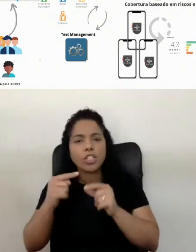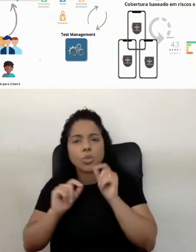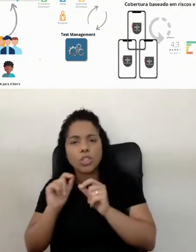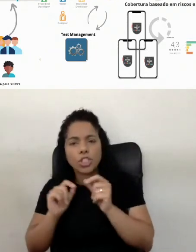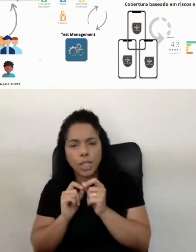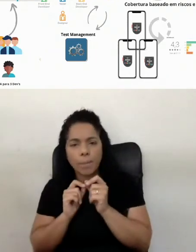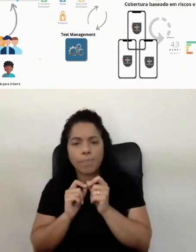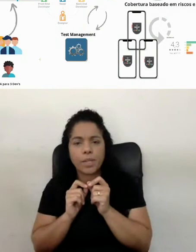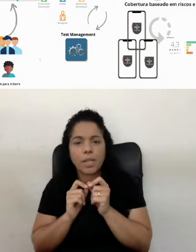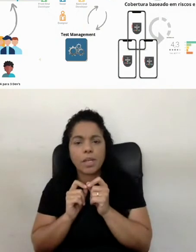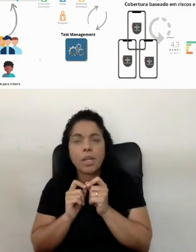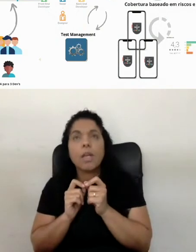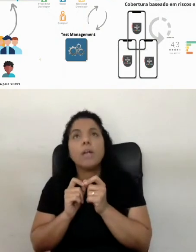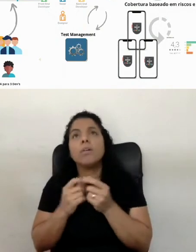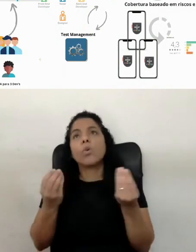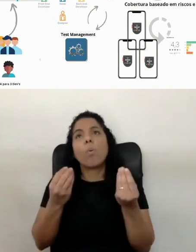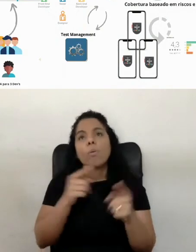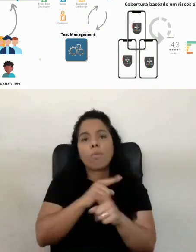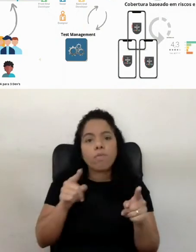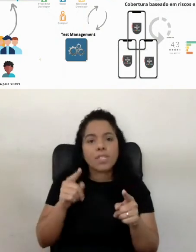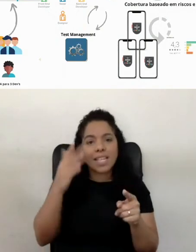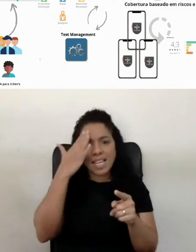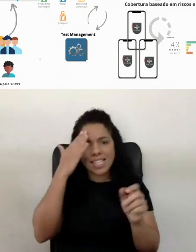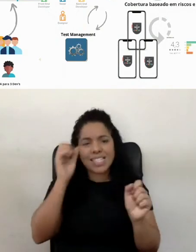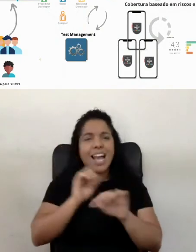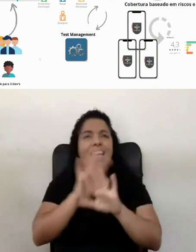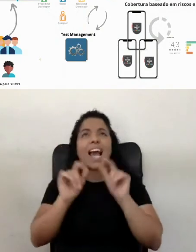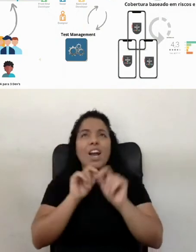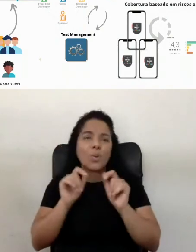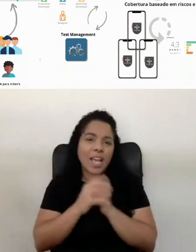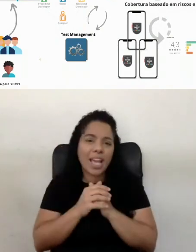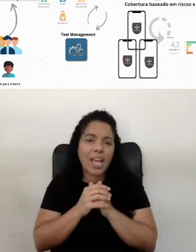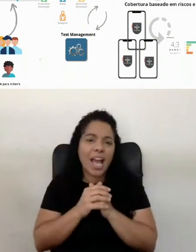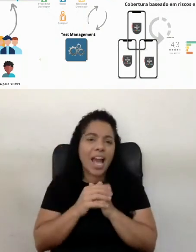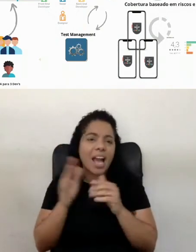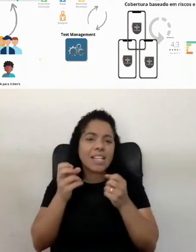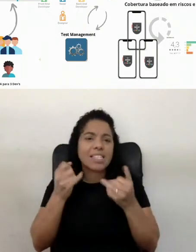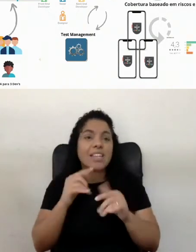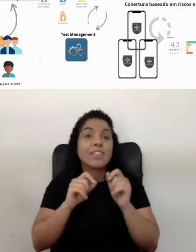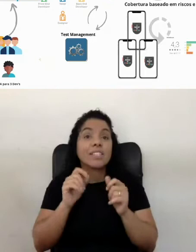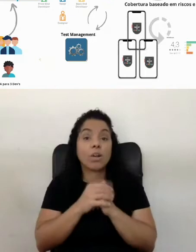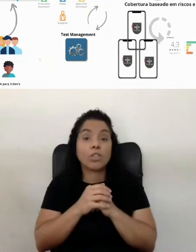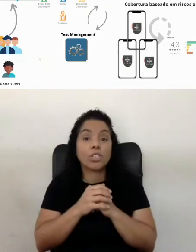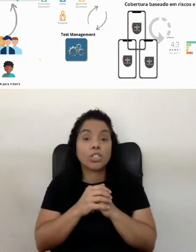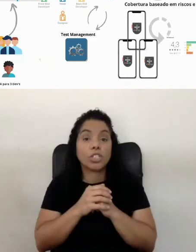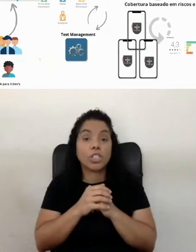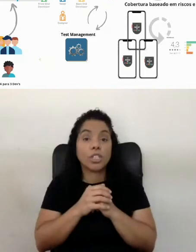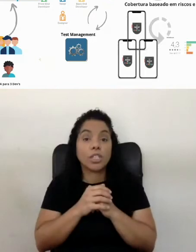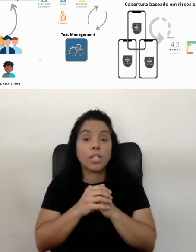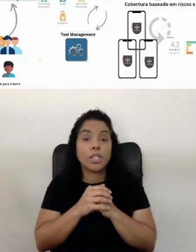de o quão claro para vocês estão as definições de Dor